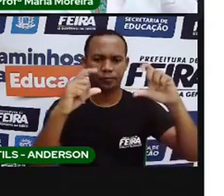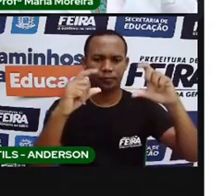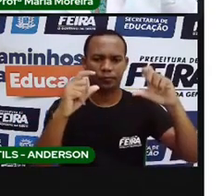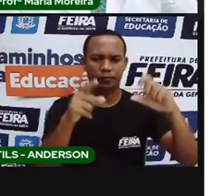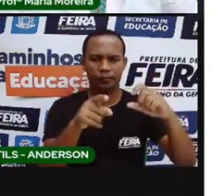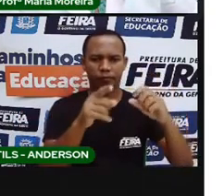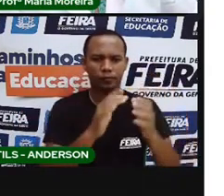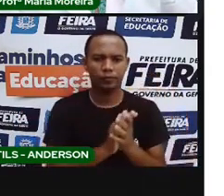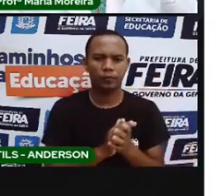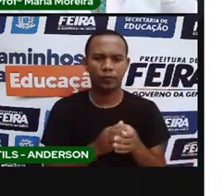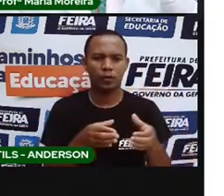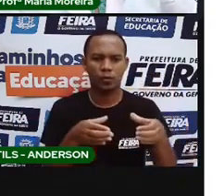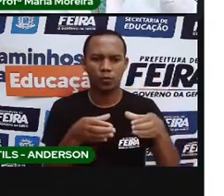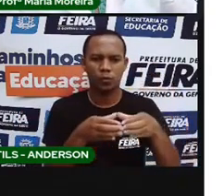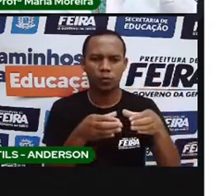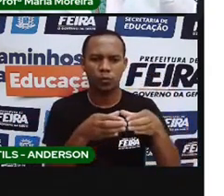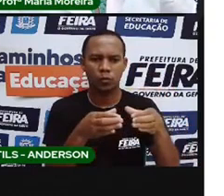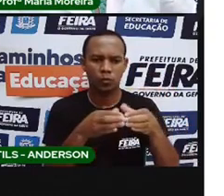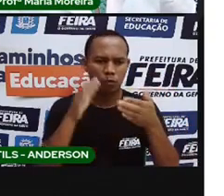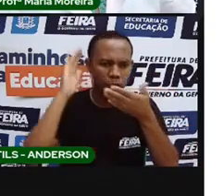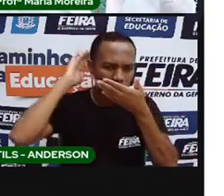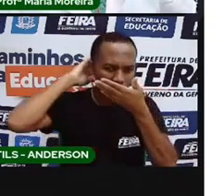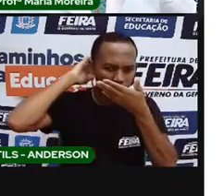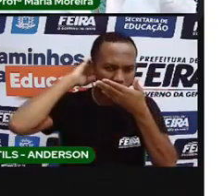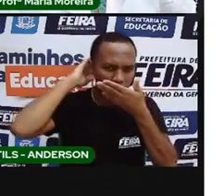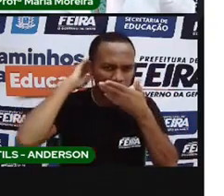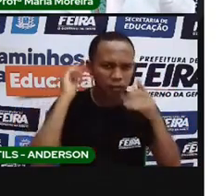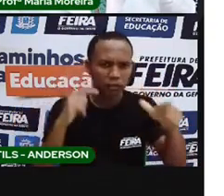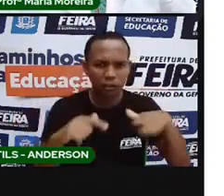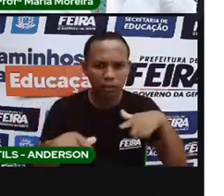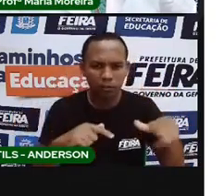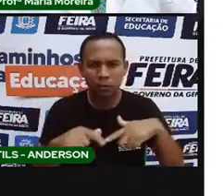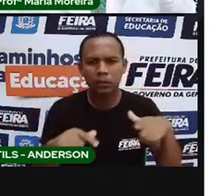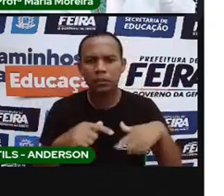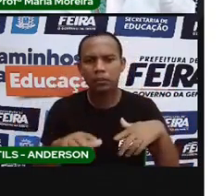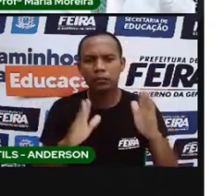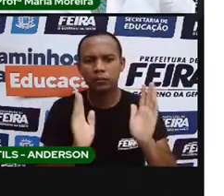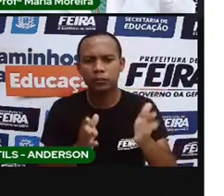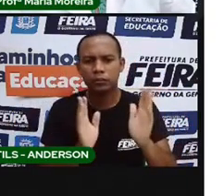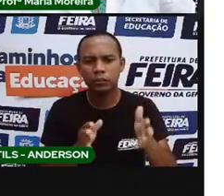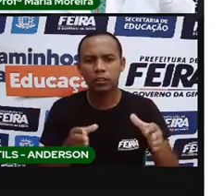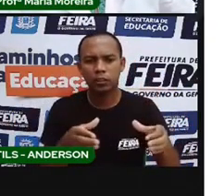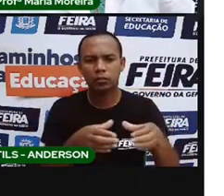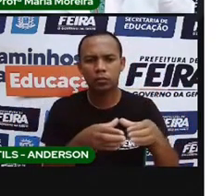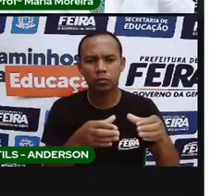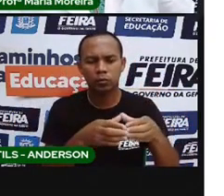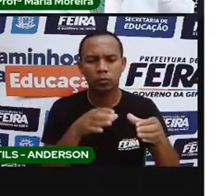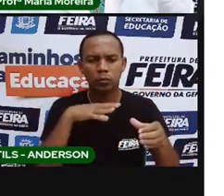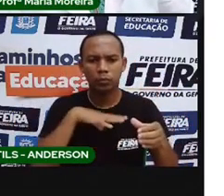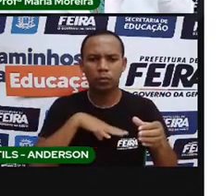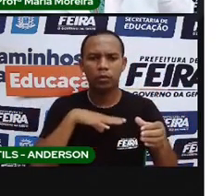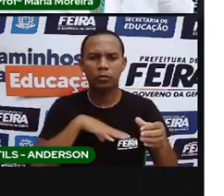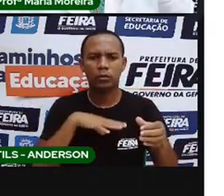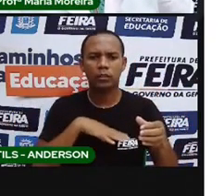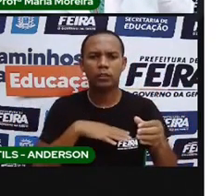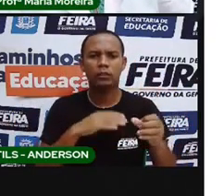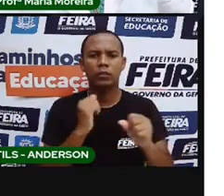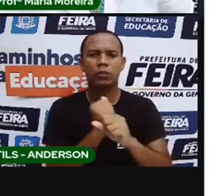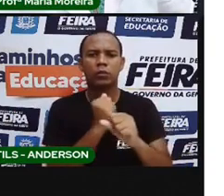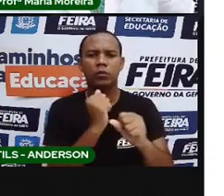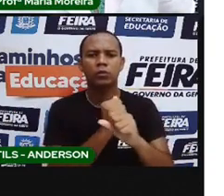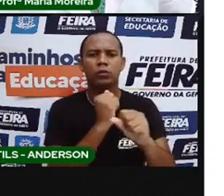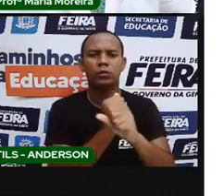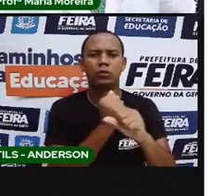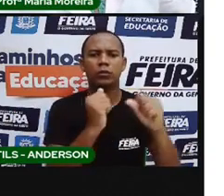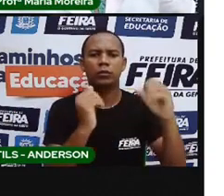já é dos indígenas trabalhando para os portugueses, né? A construção de casos, que já